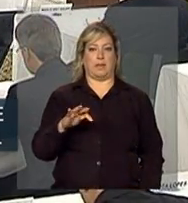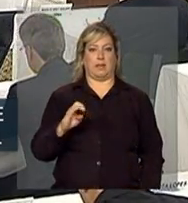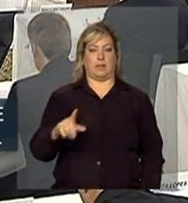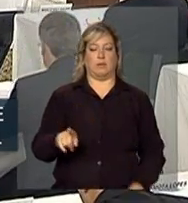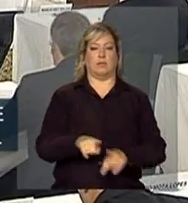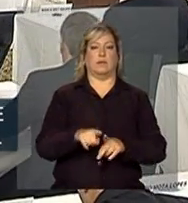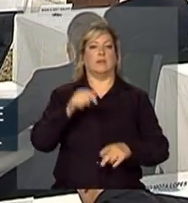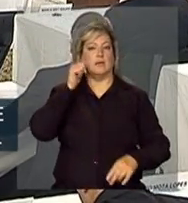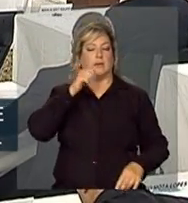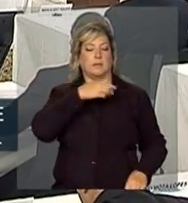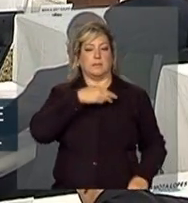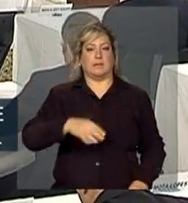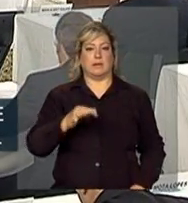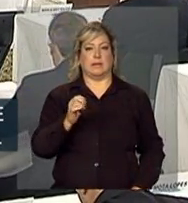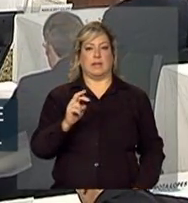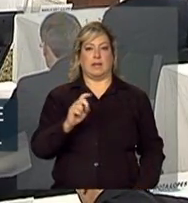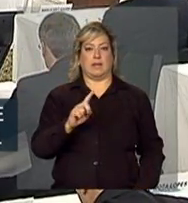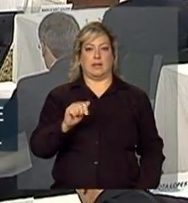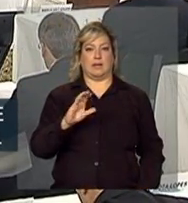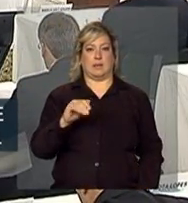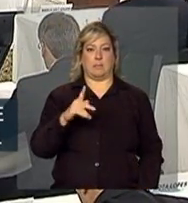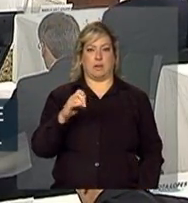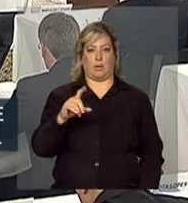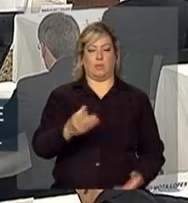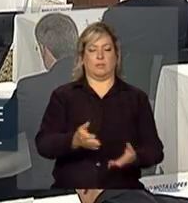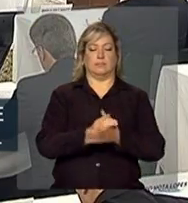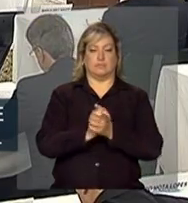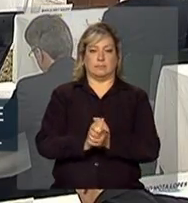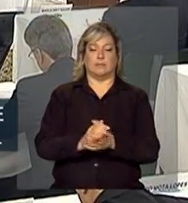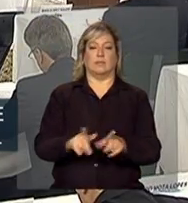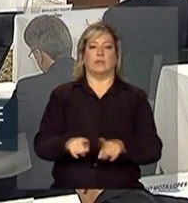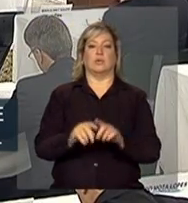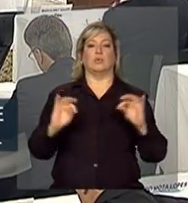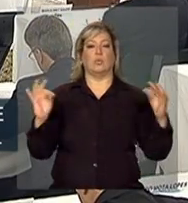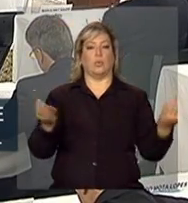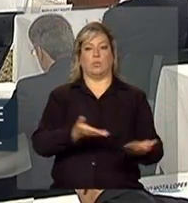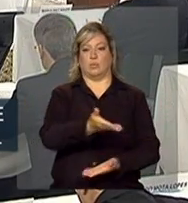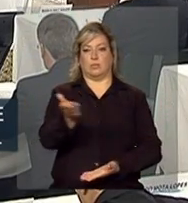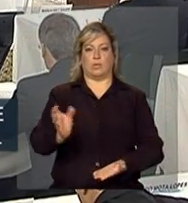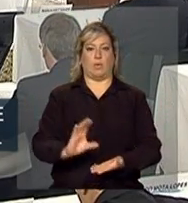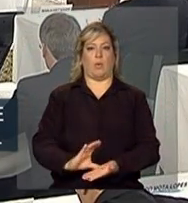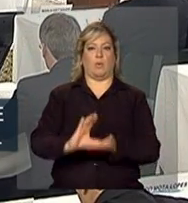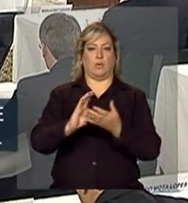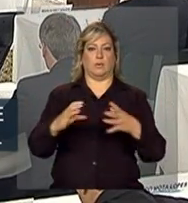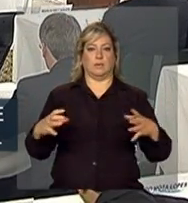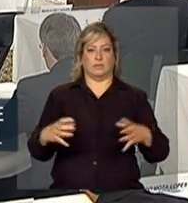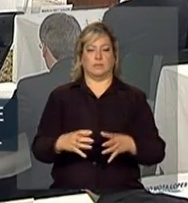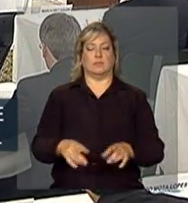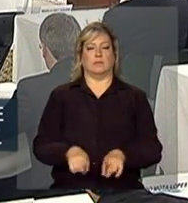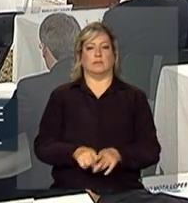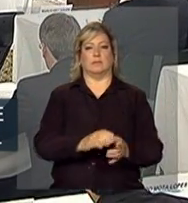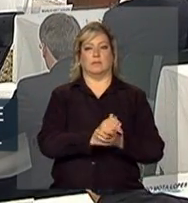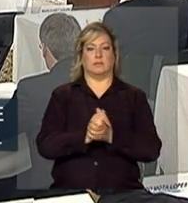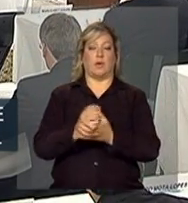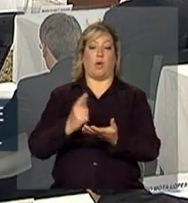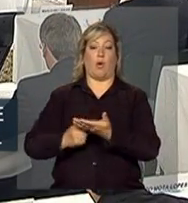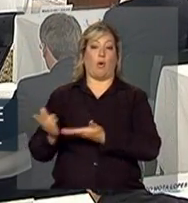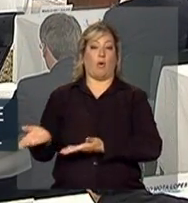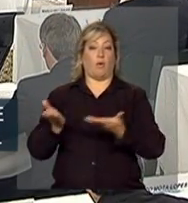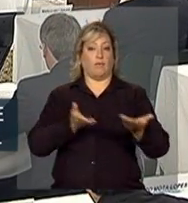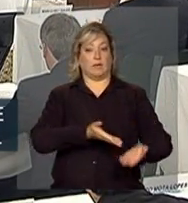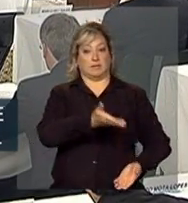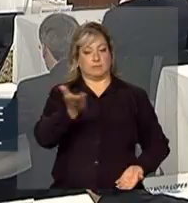ministra Tereza Campelo, senhores e conselheiros, senhores convidados,